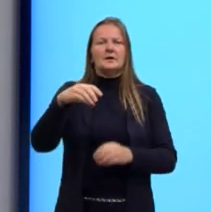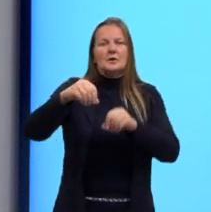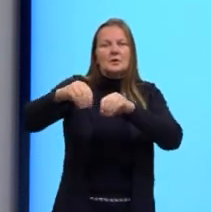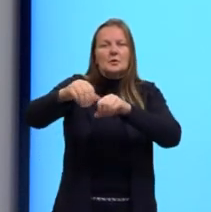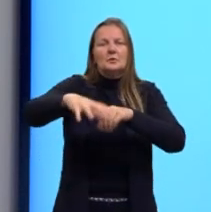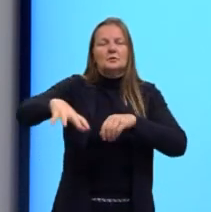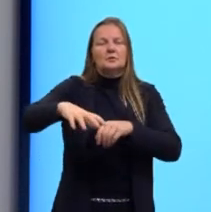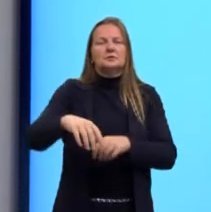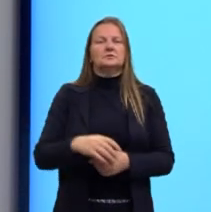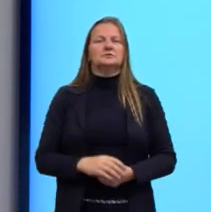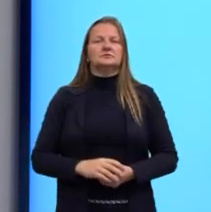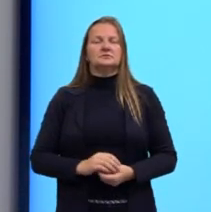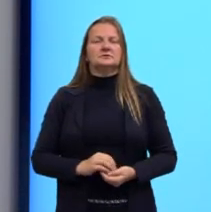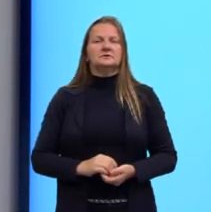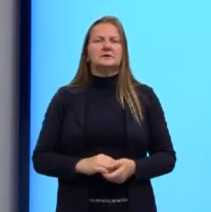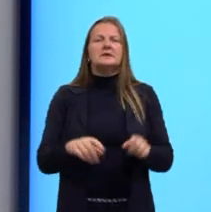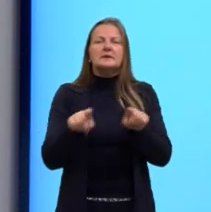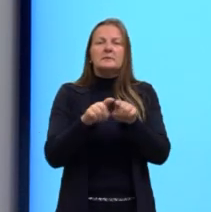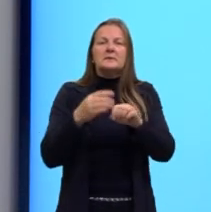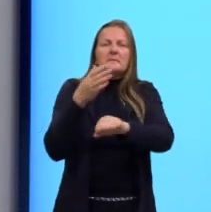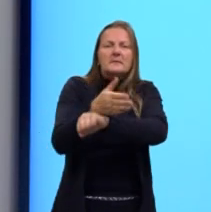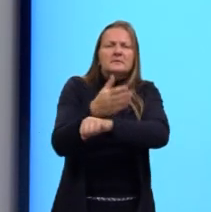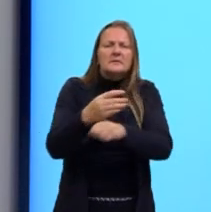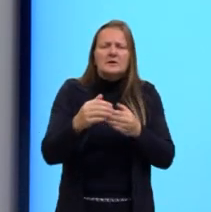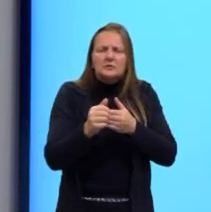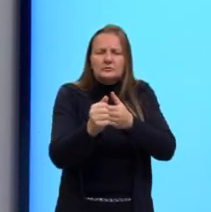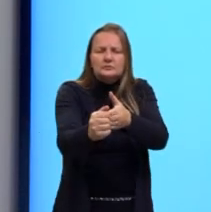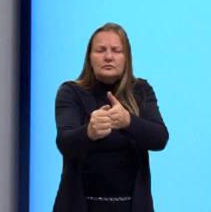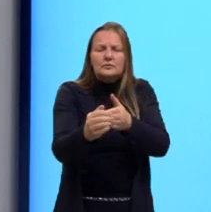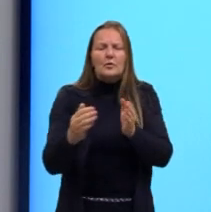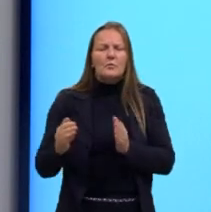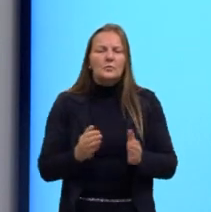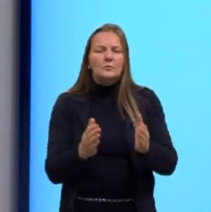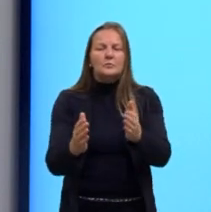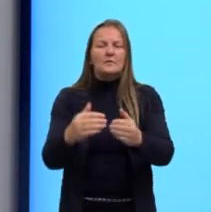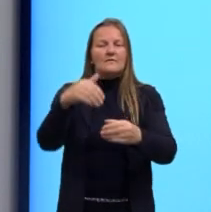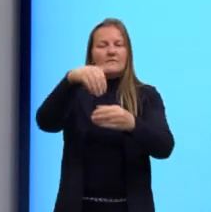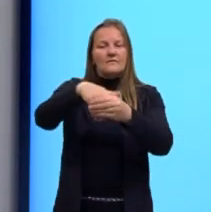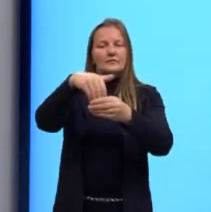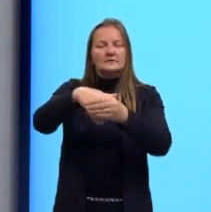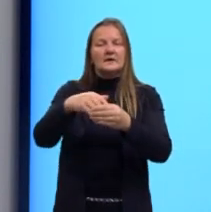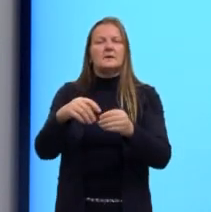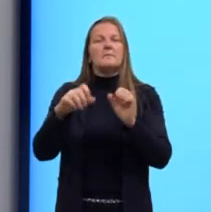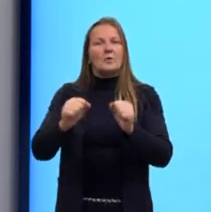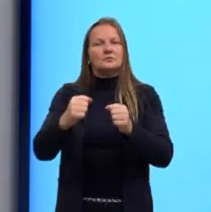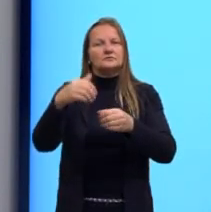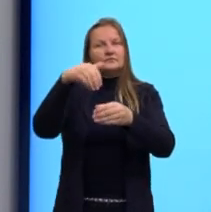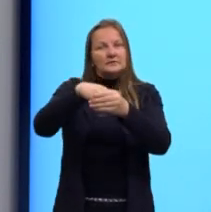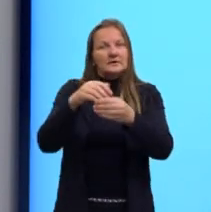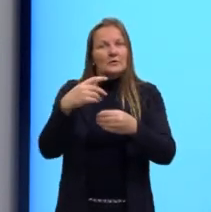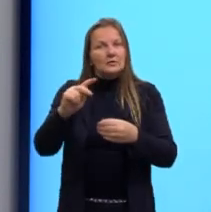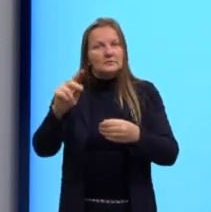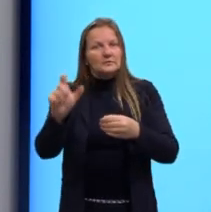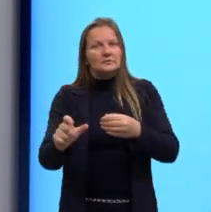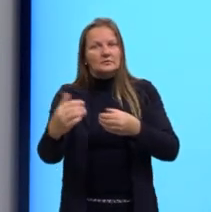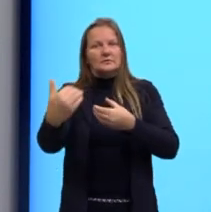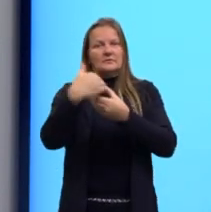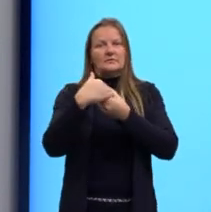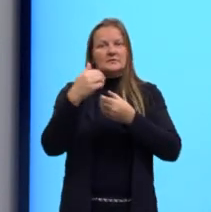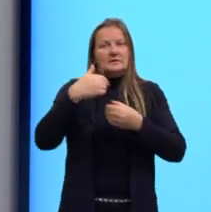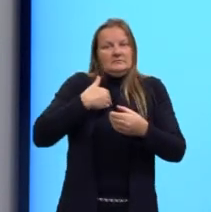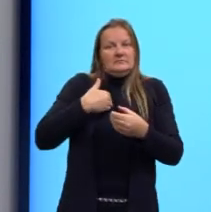lembra do John Locke. Participar do destino da sociedade, votar, ser votado e ter direitos